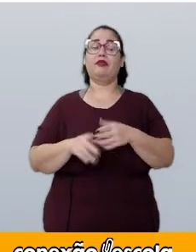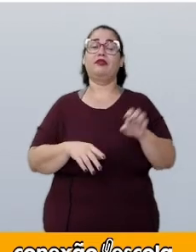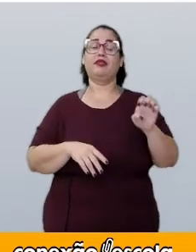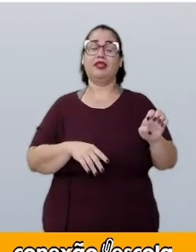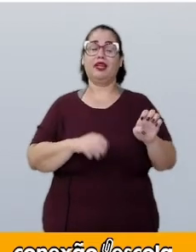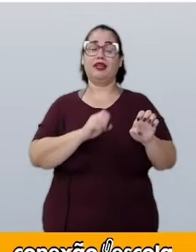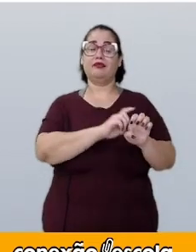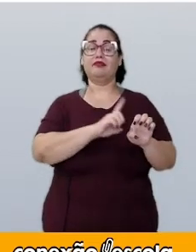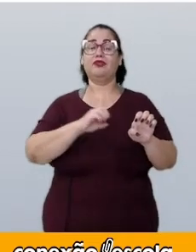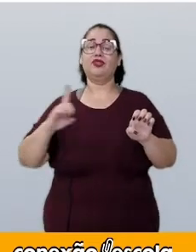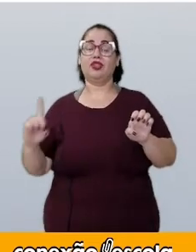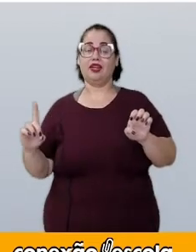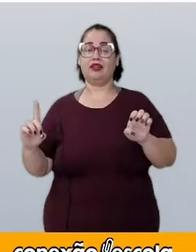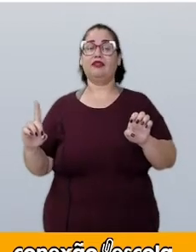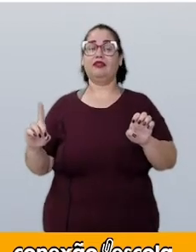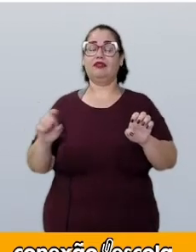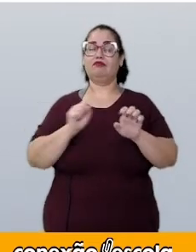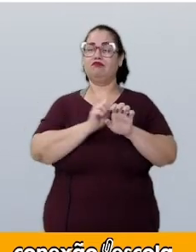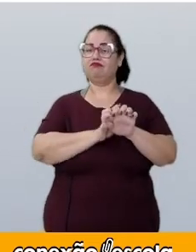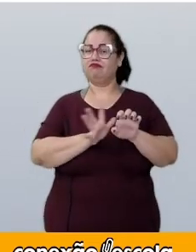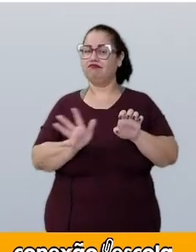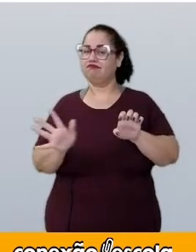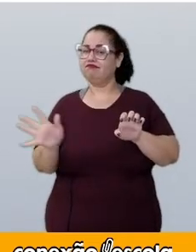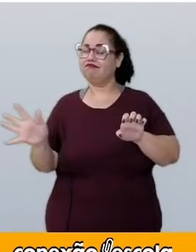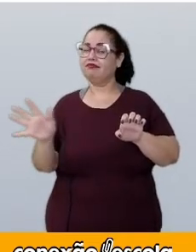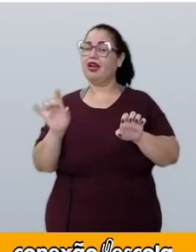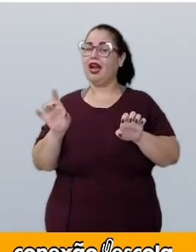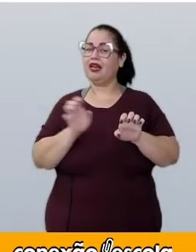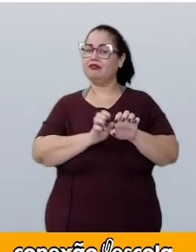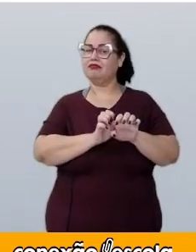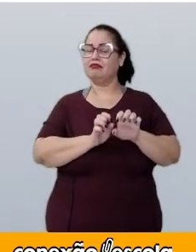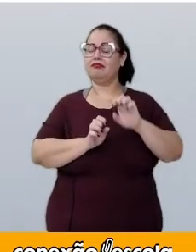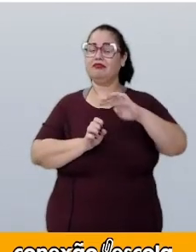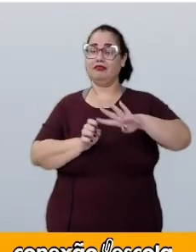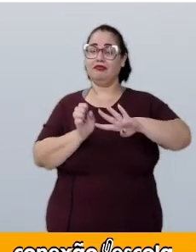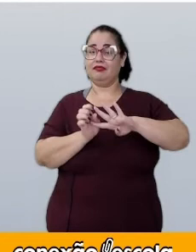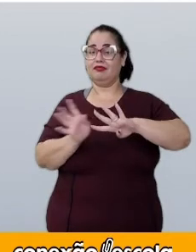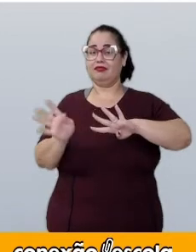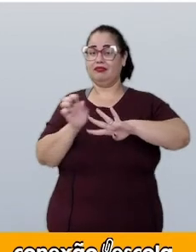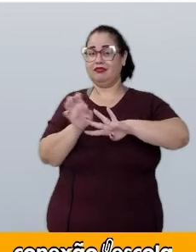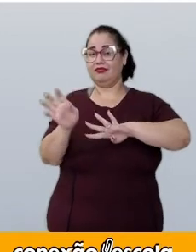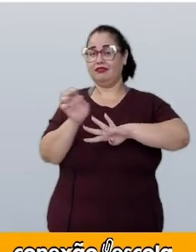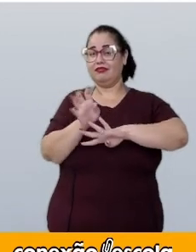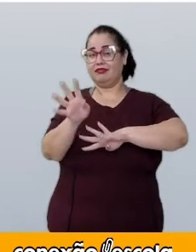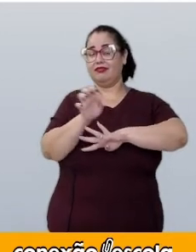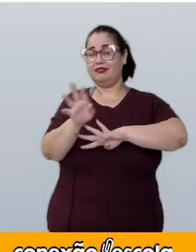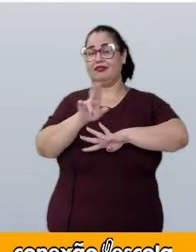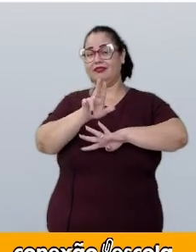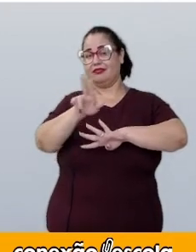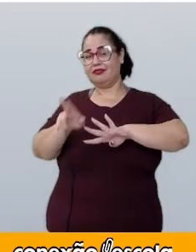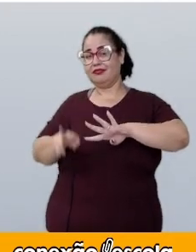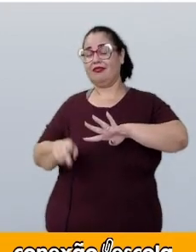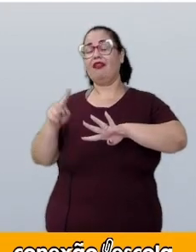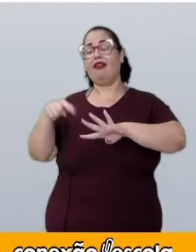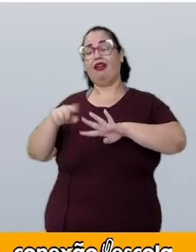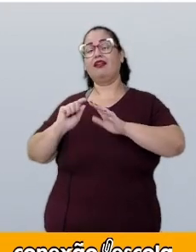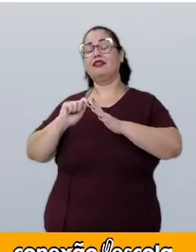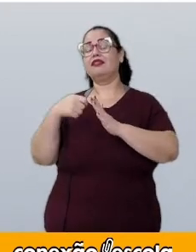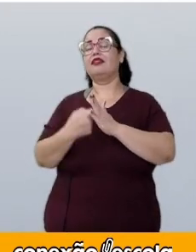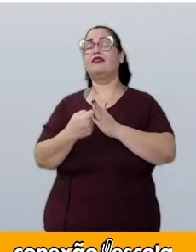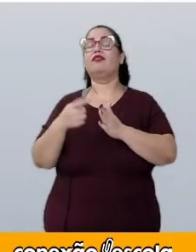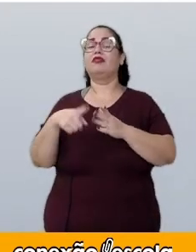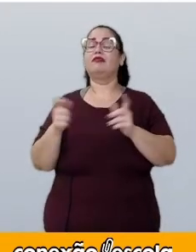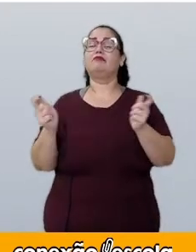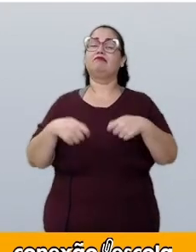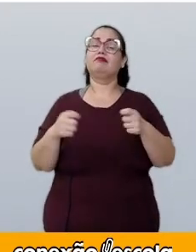direita e que o número de ramos que saem de cada ponto corresponde ao número de possibilidades